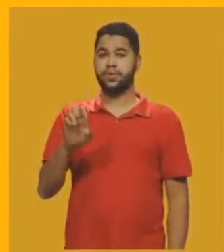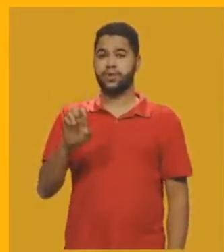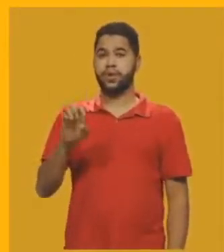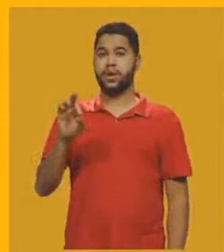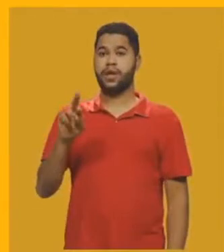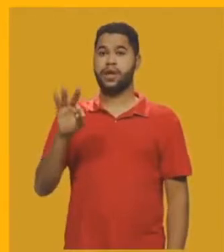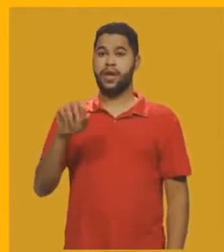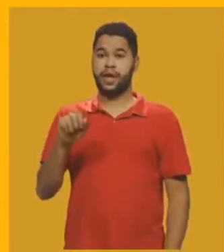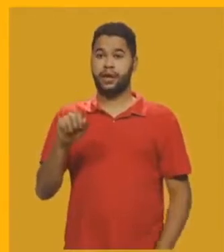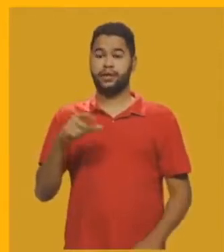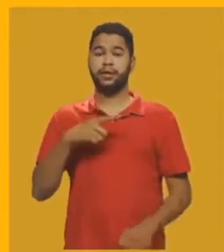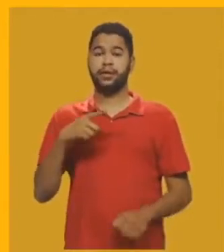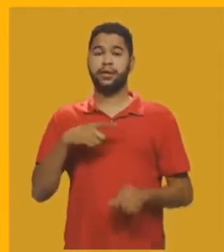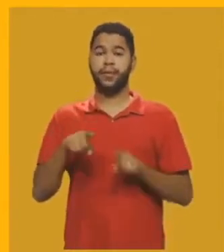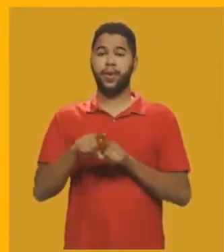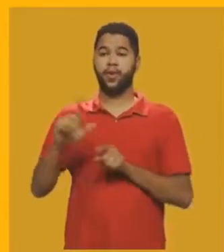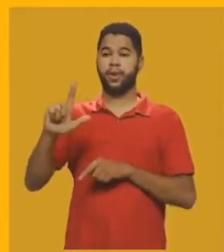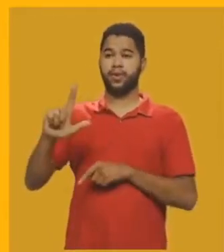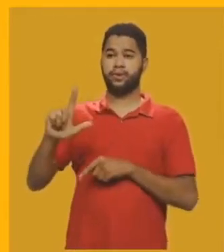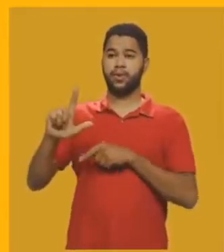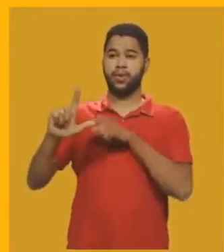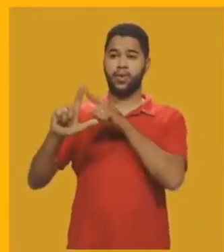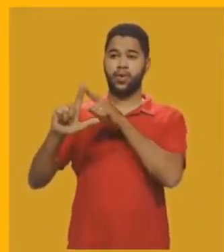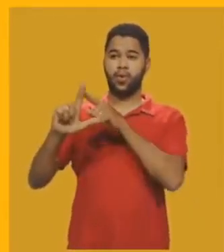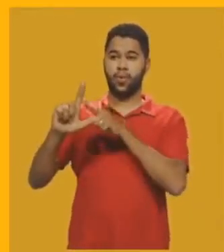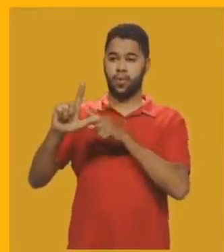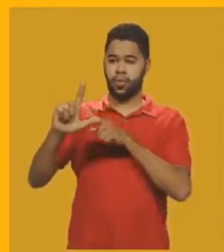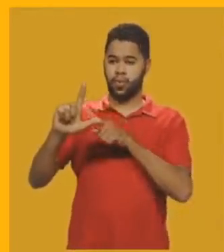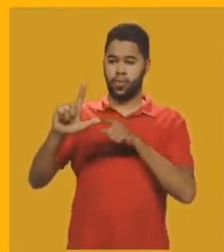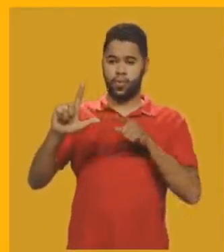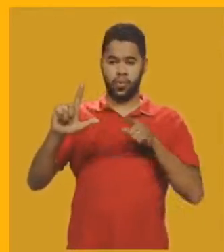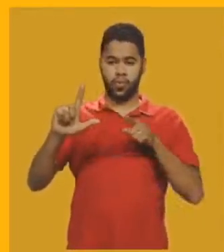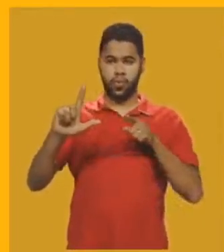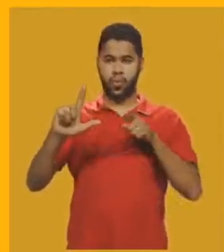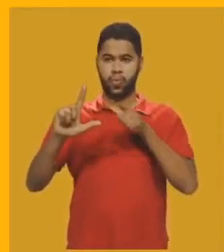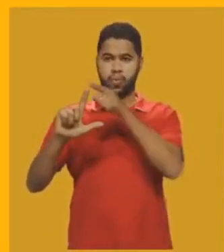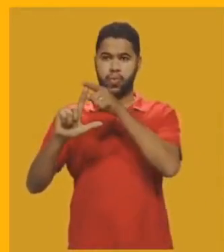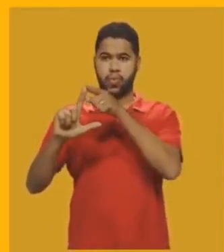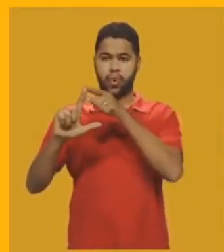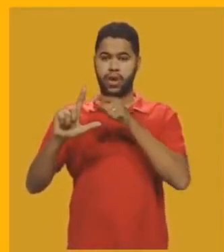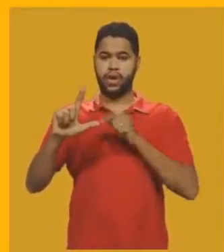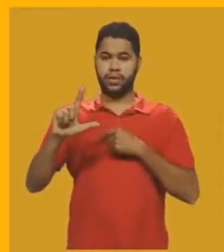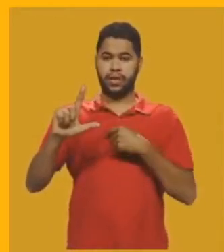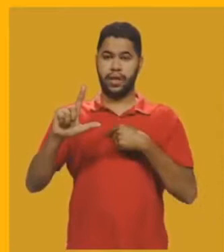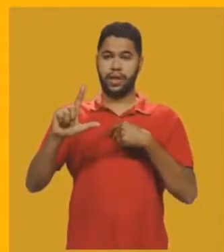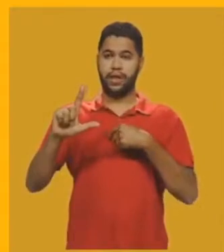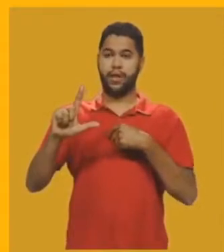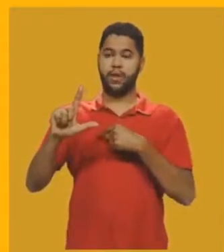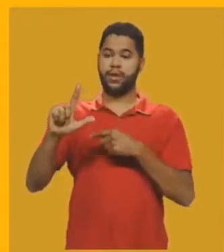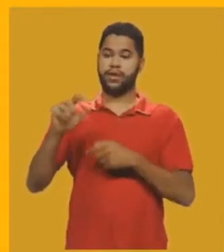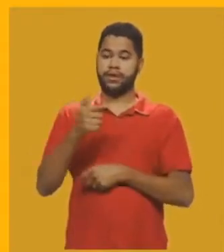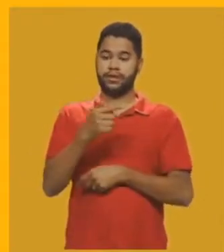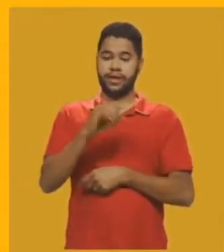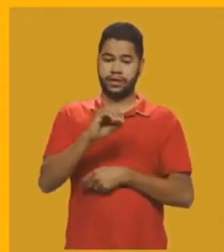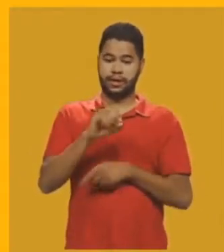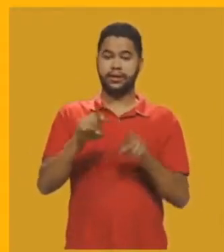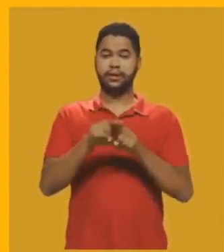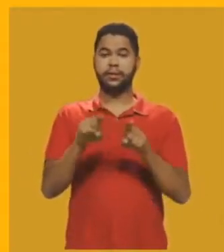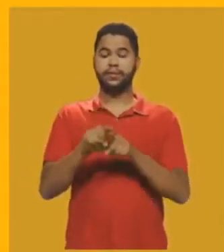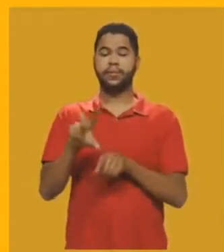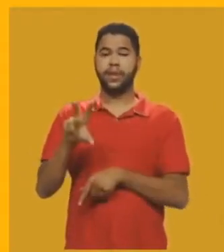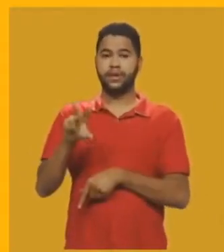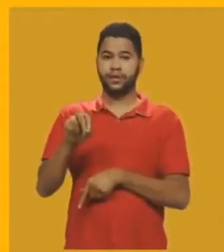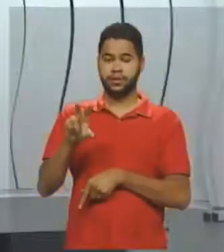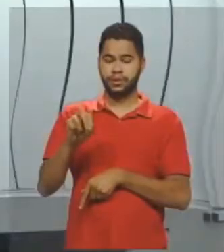eu tenho um outro segmento de reta e se eu medir do lado de cá 50 graus eu tenho esse outro